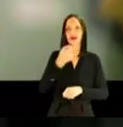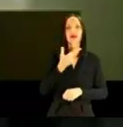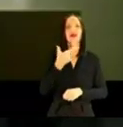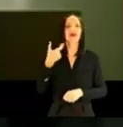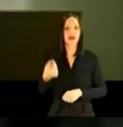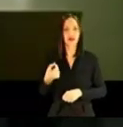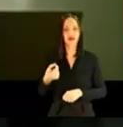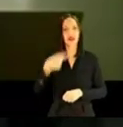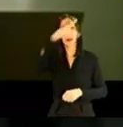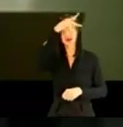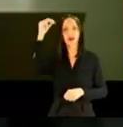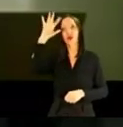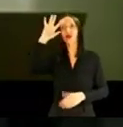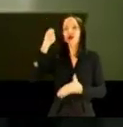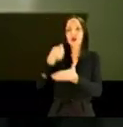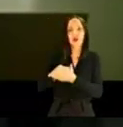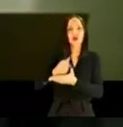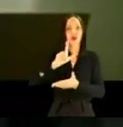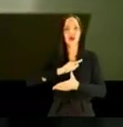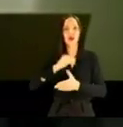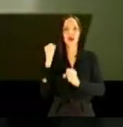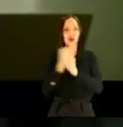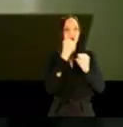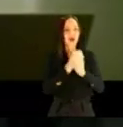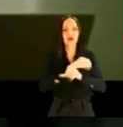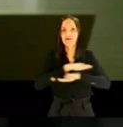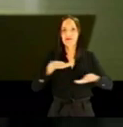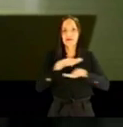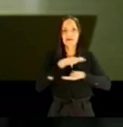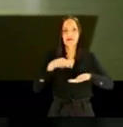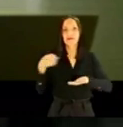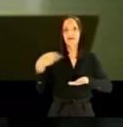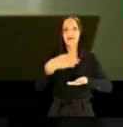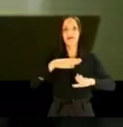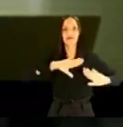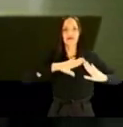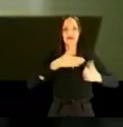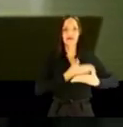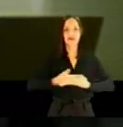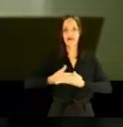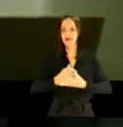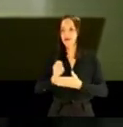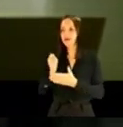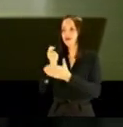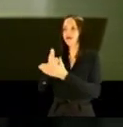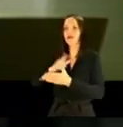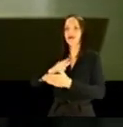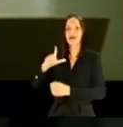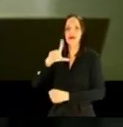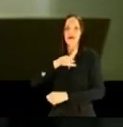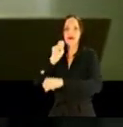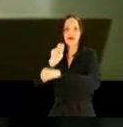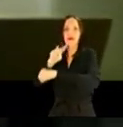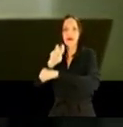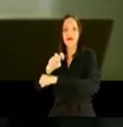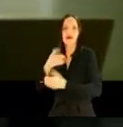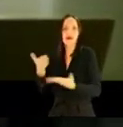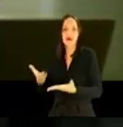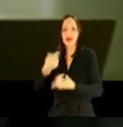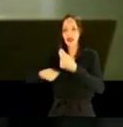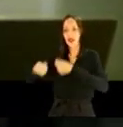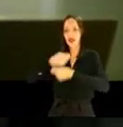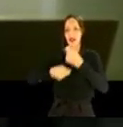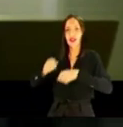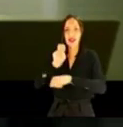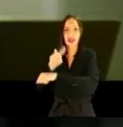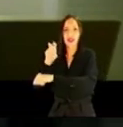Prefeitura. A história começa em 2020, quando a Prefeitura decide deixar de construir novas creches e passa a comprar vagas